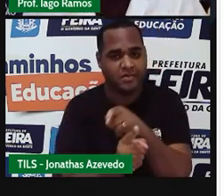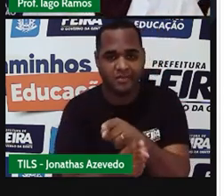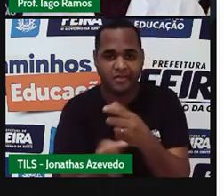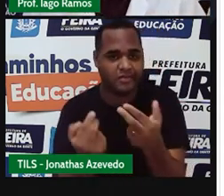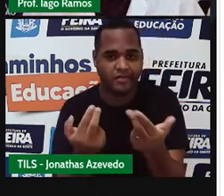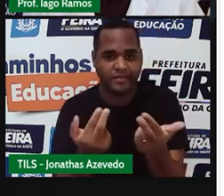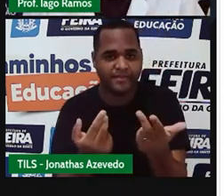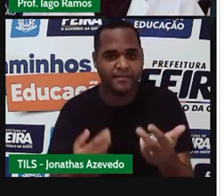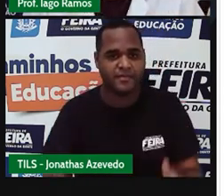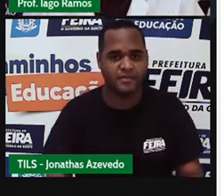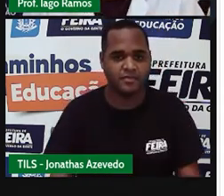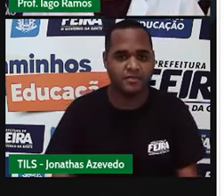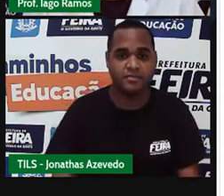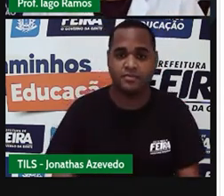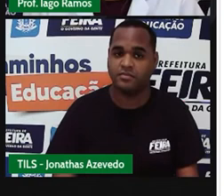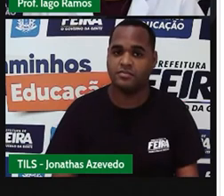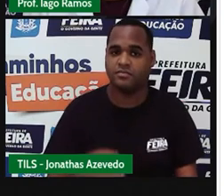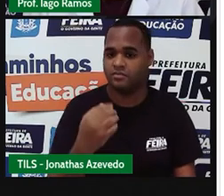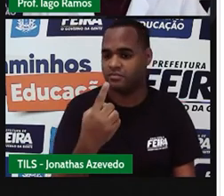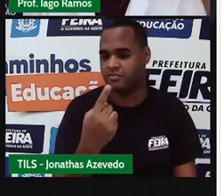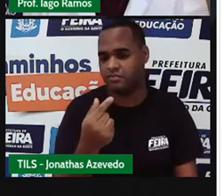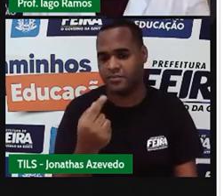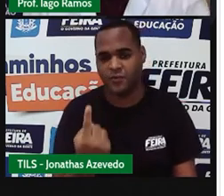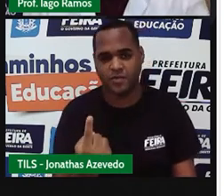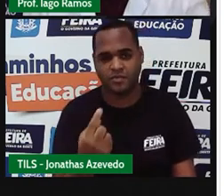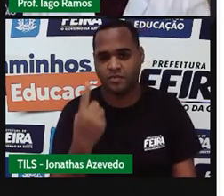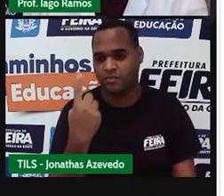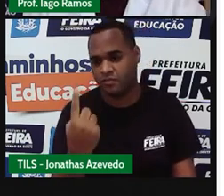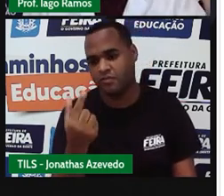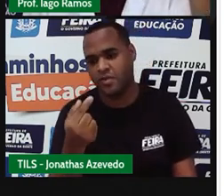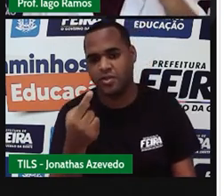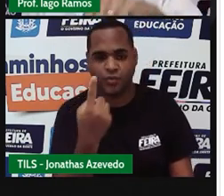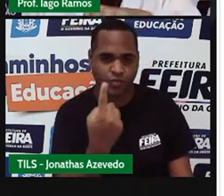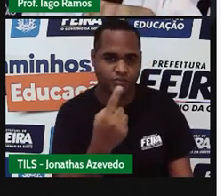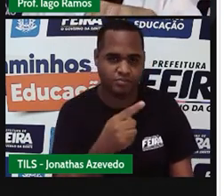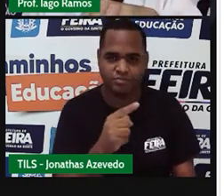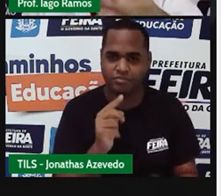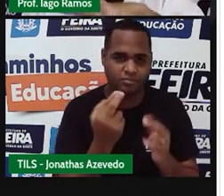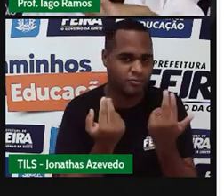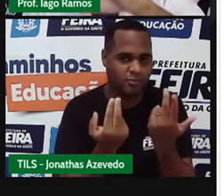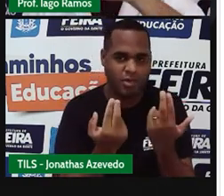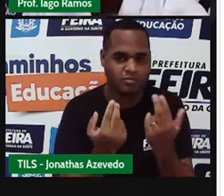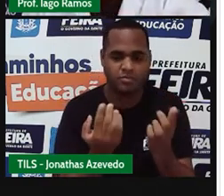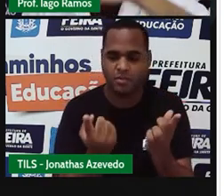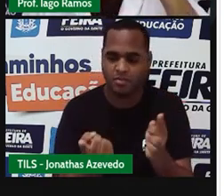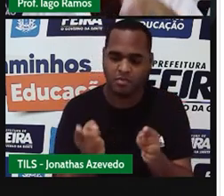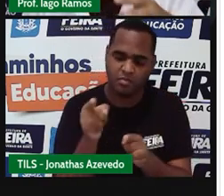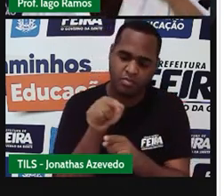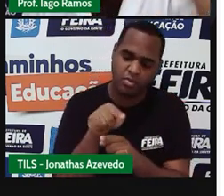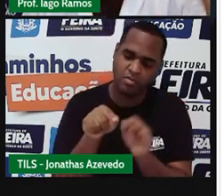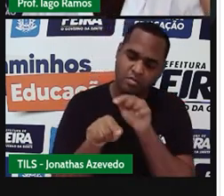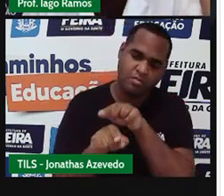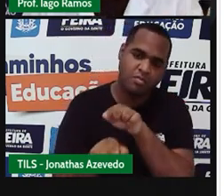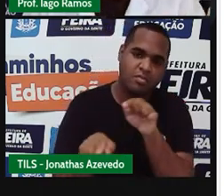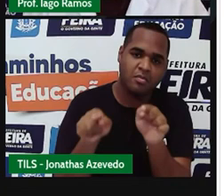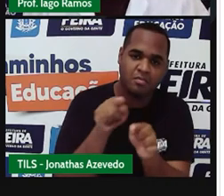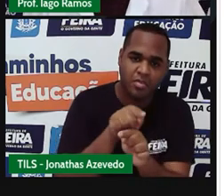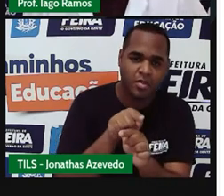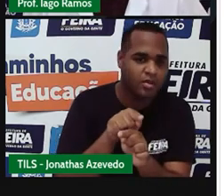para a esquerda, 171 da esquerda para a direita, se você olhar da direita para a esquerda,